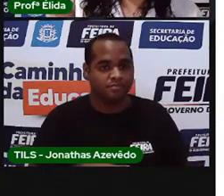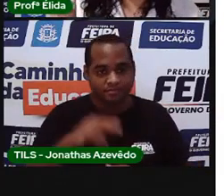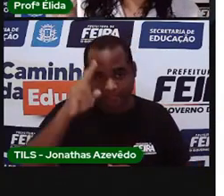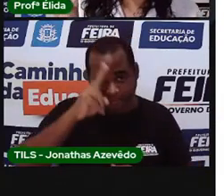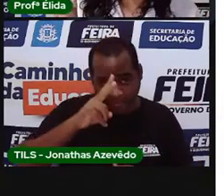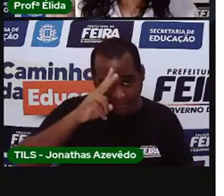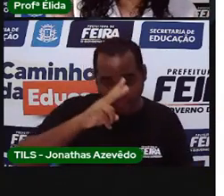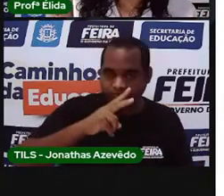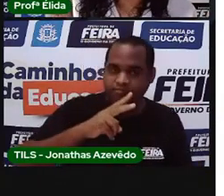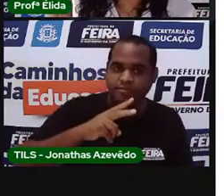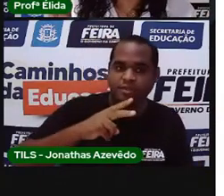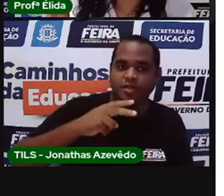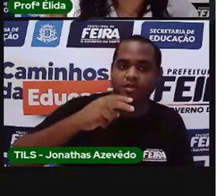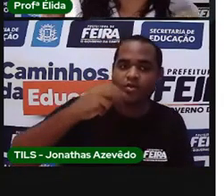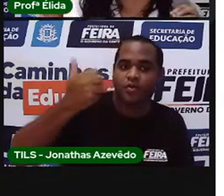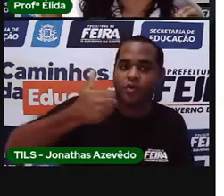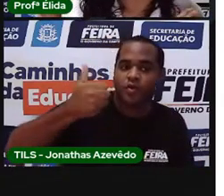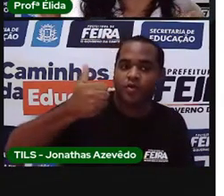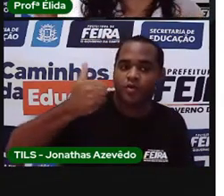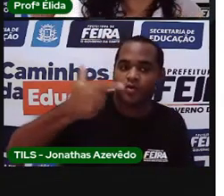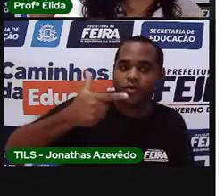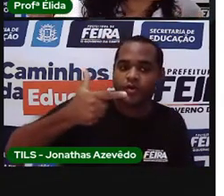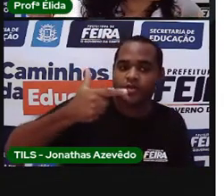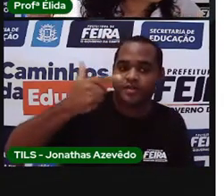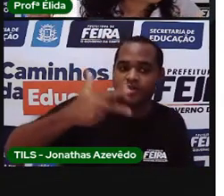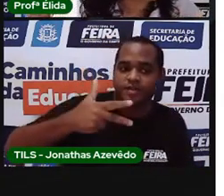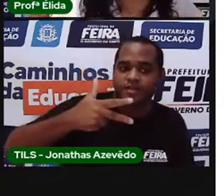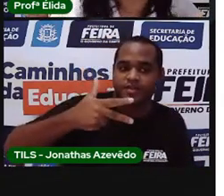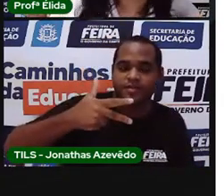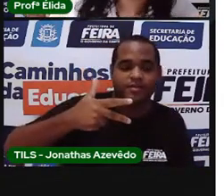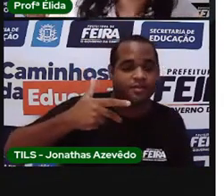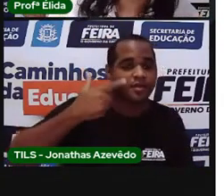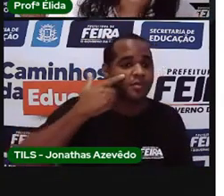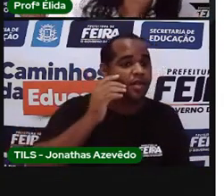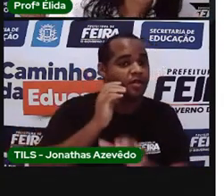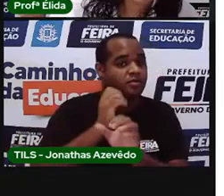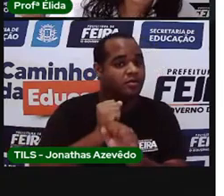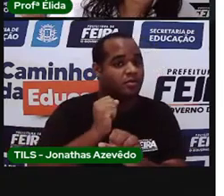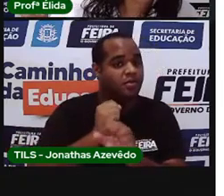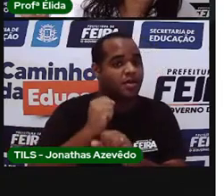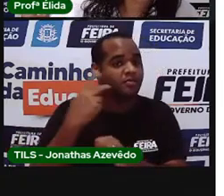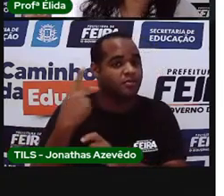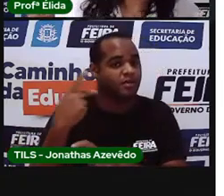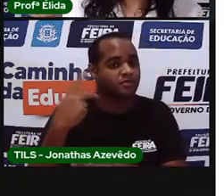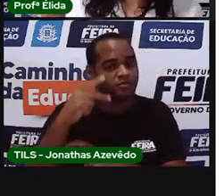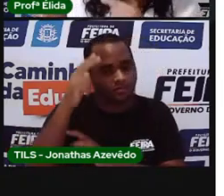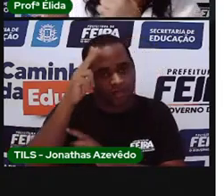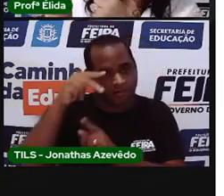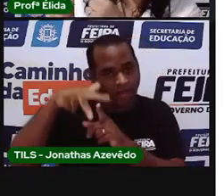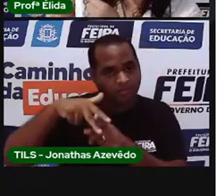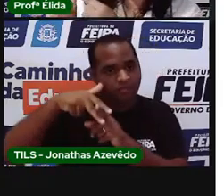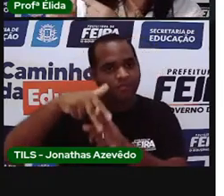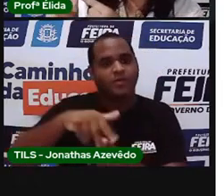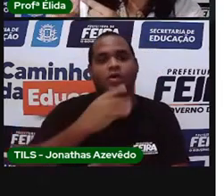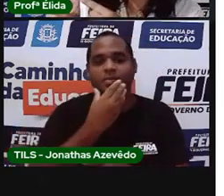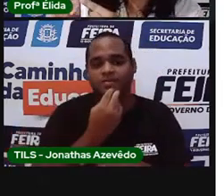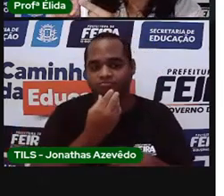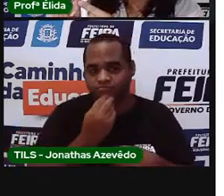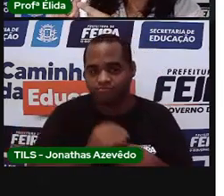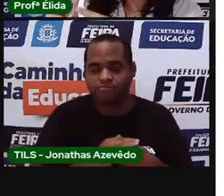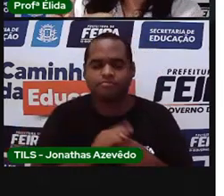Os três cavaleiros era a quantidade de cavaleiros. Mas a